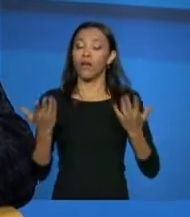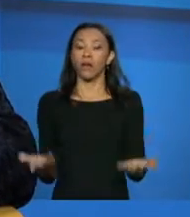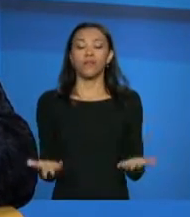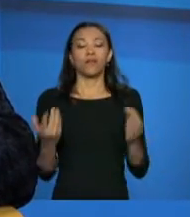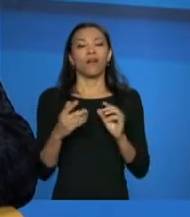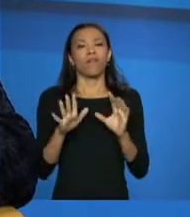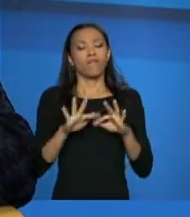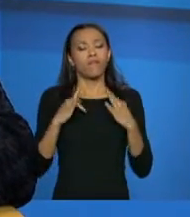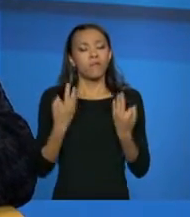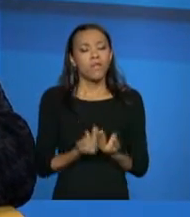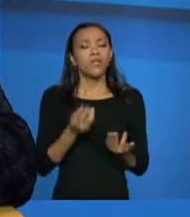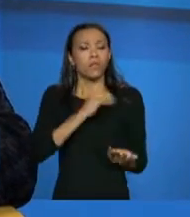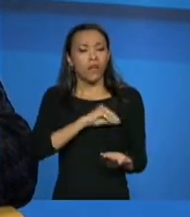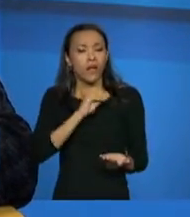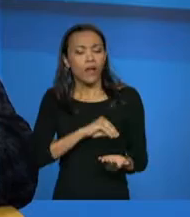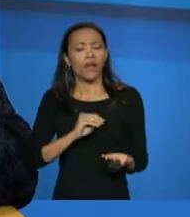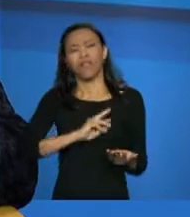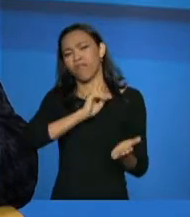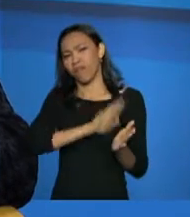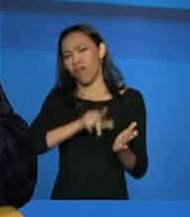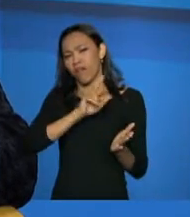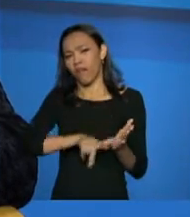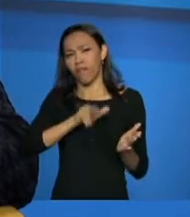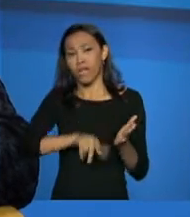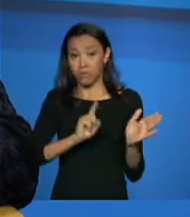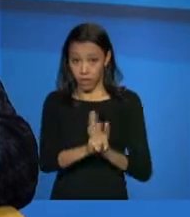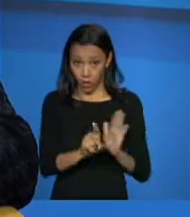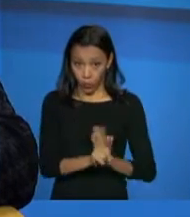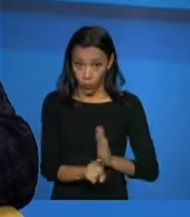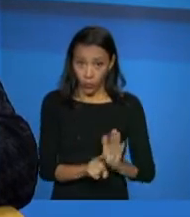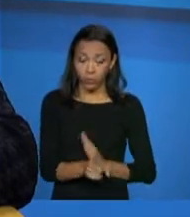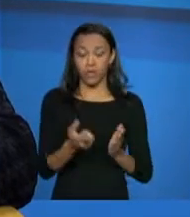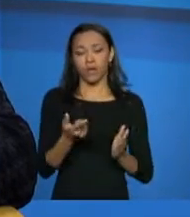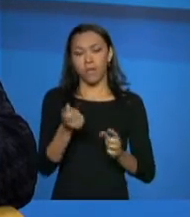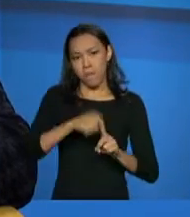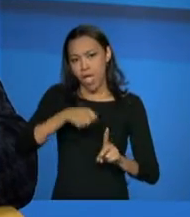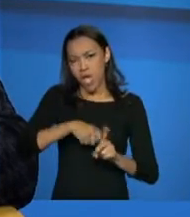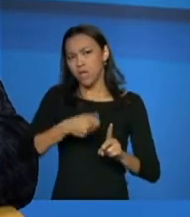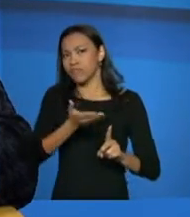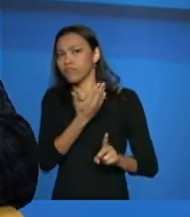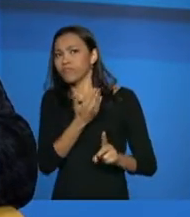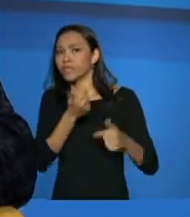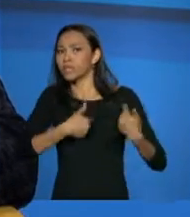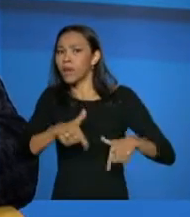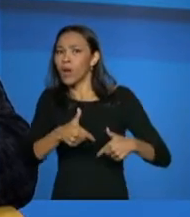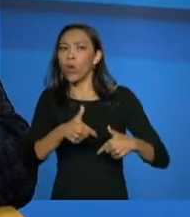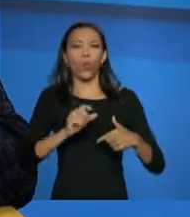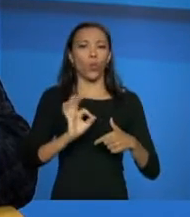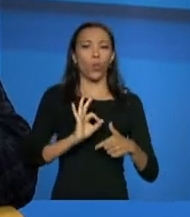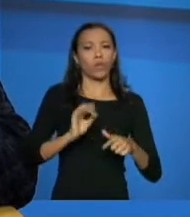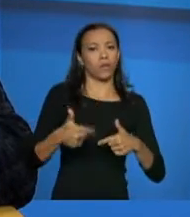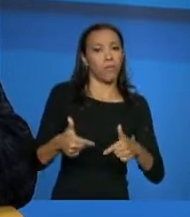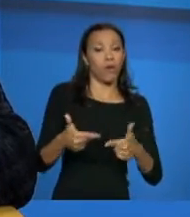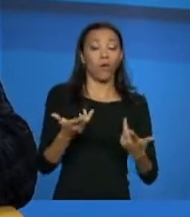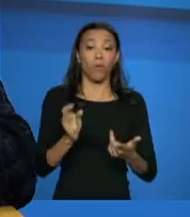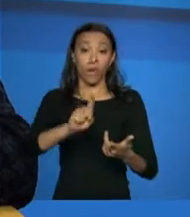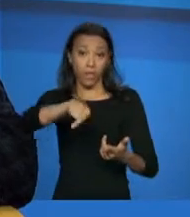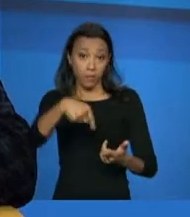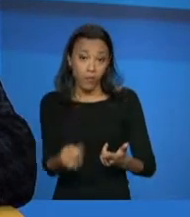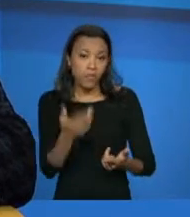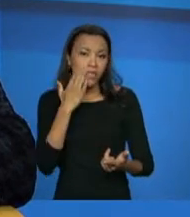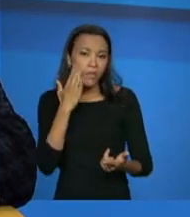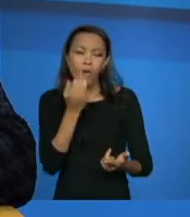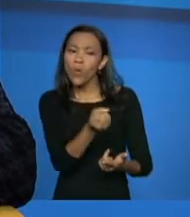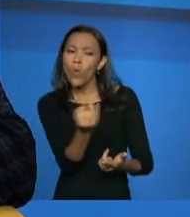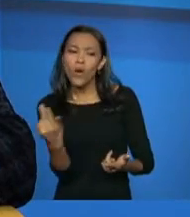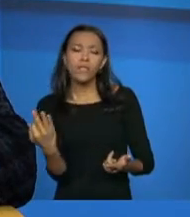da família, com várias perguntas, se trabalhou no último mês, se não trabalhou, para a gente poder depois traçar o perfil de renda, quantas